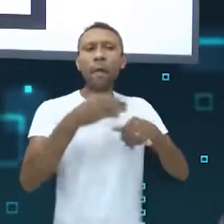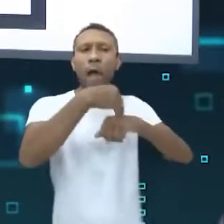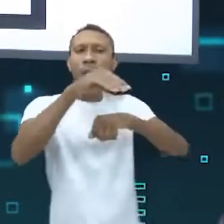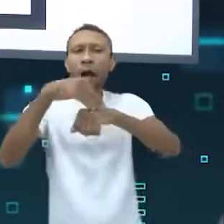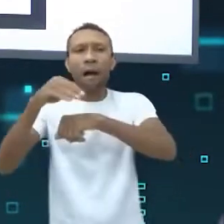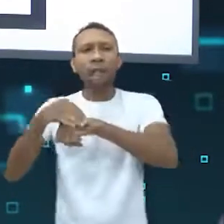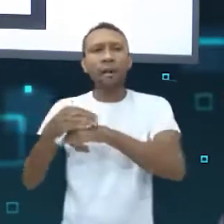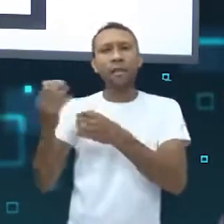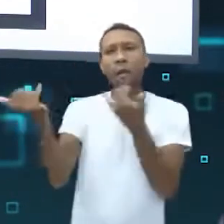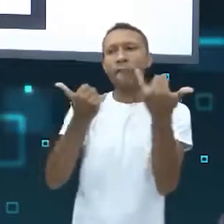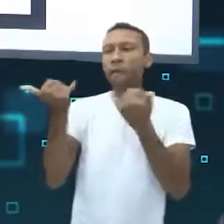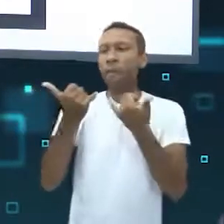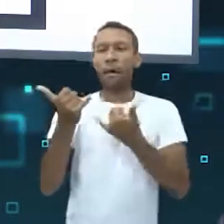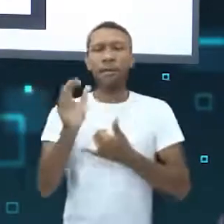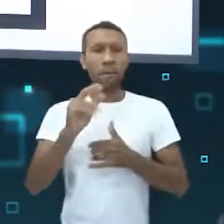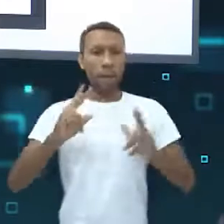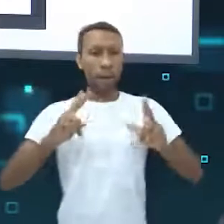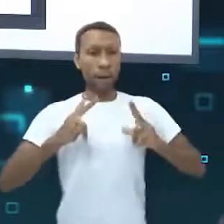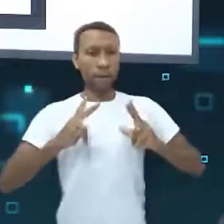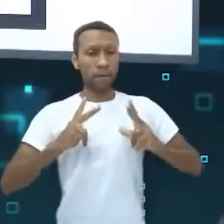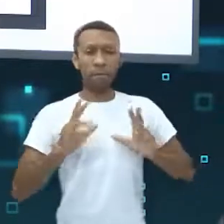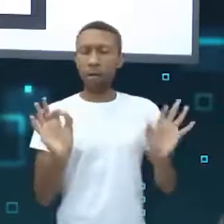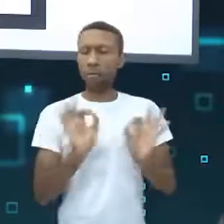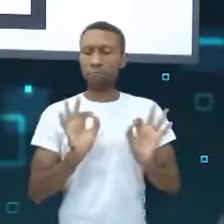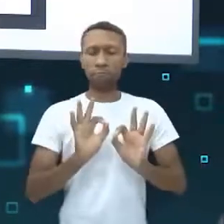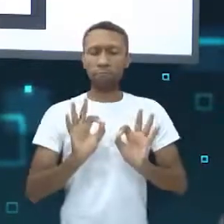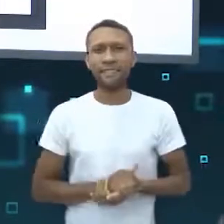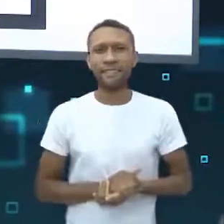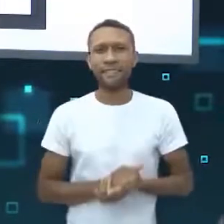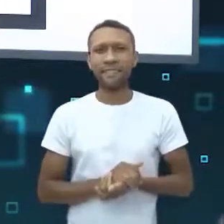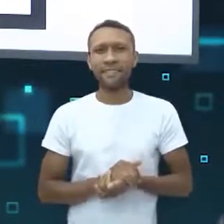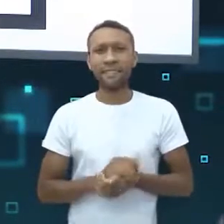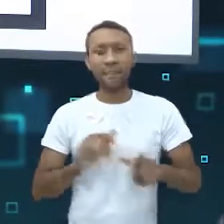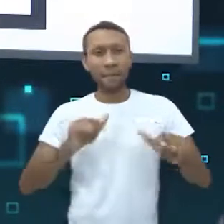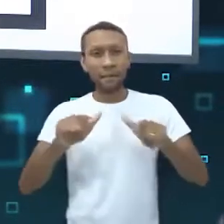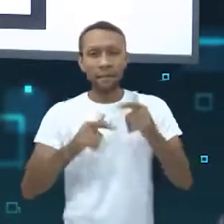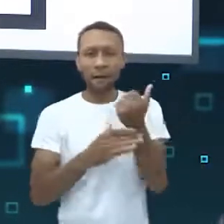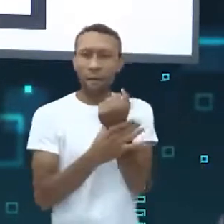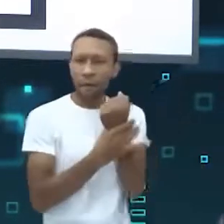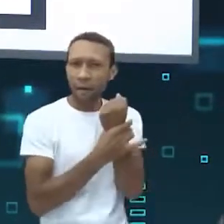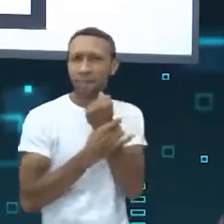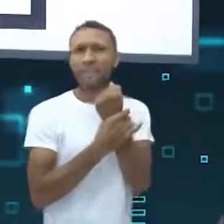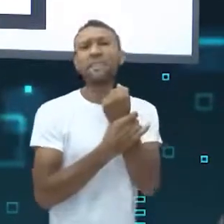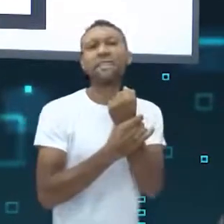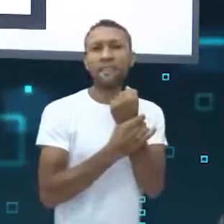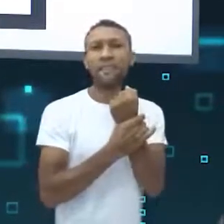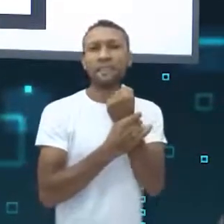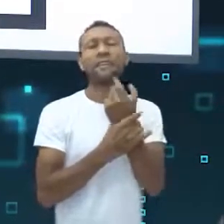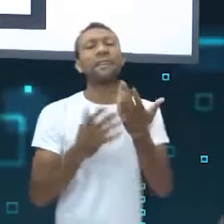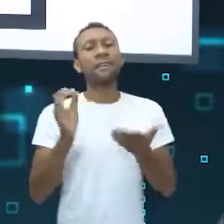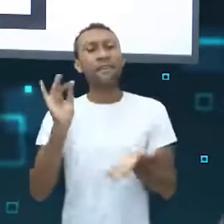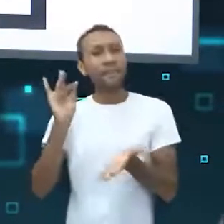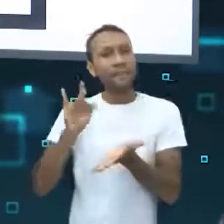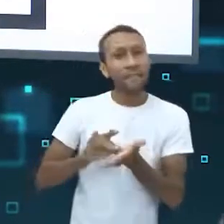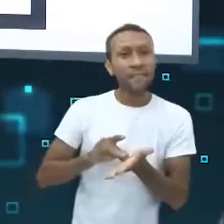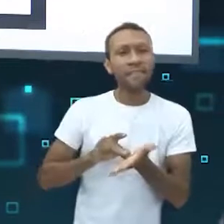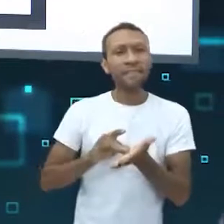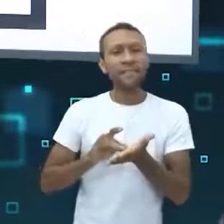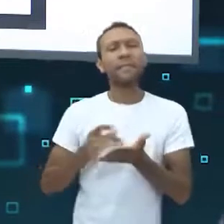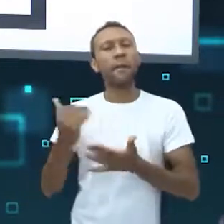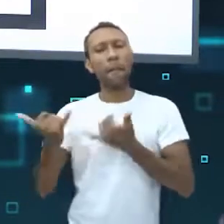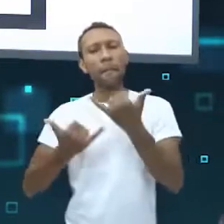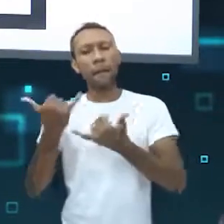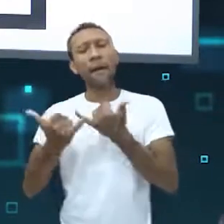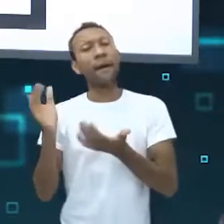informações pessoais sobre você com essas pessoas. Jogar online com segurança garante que você pode se